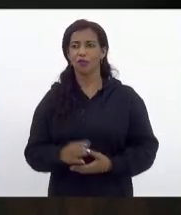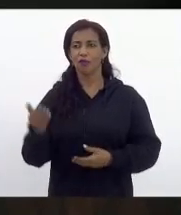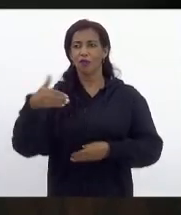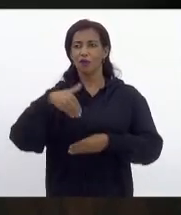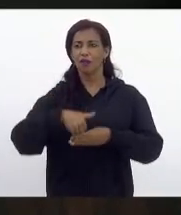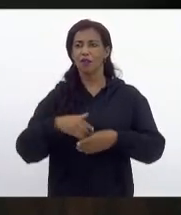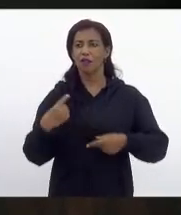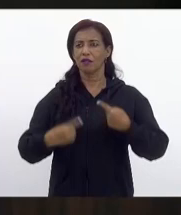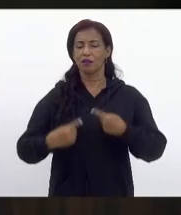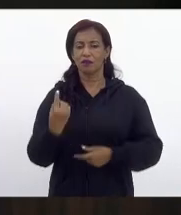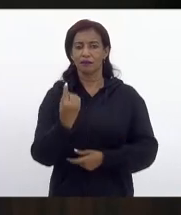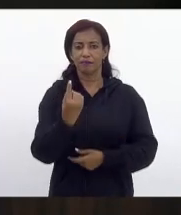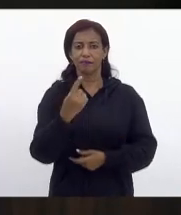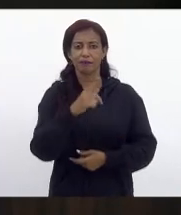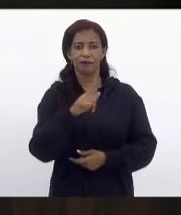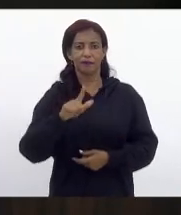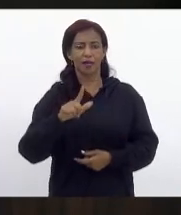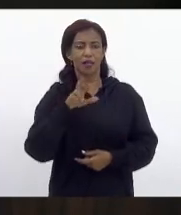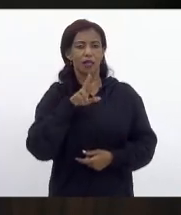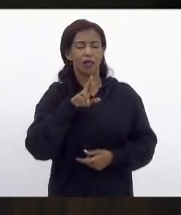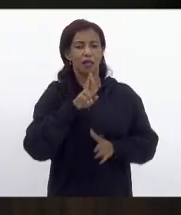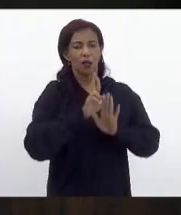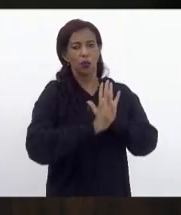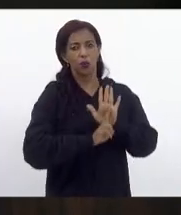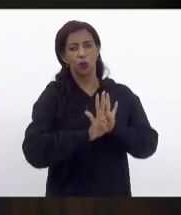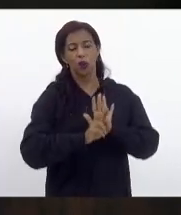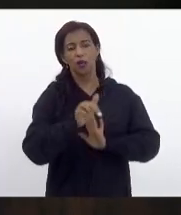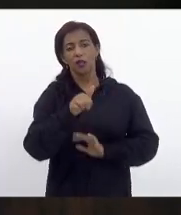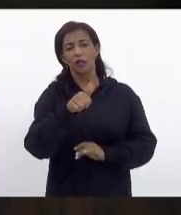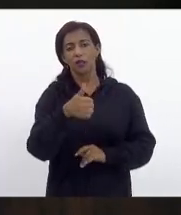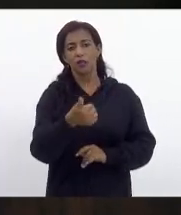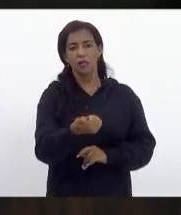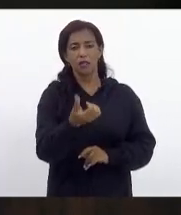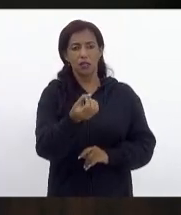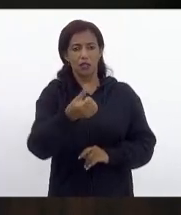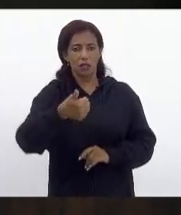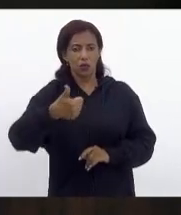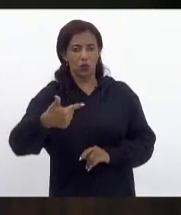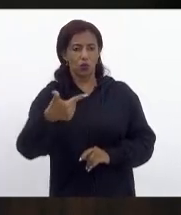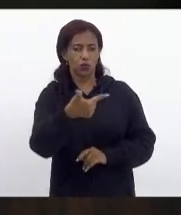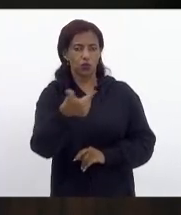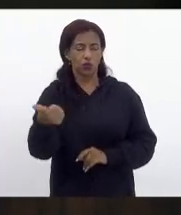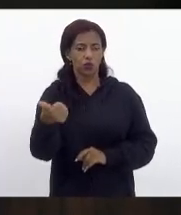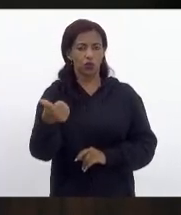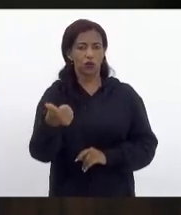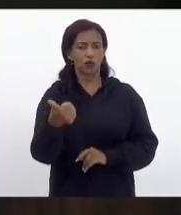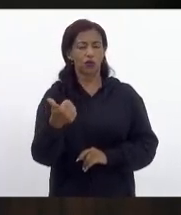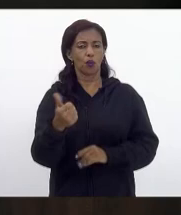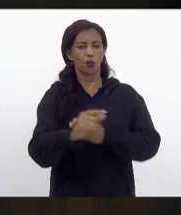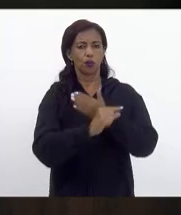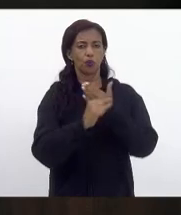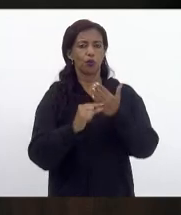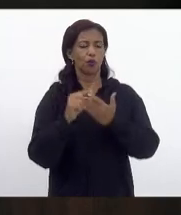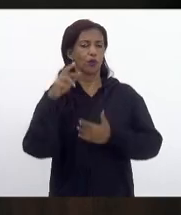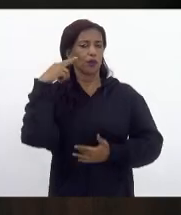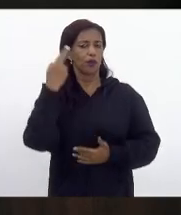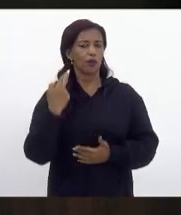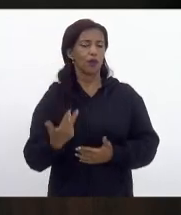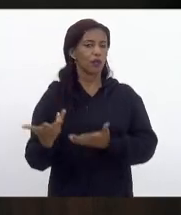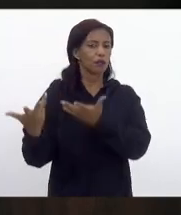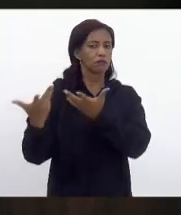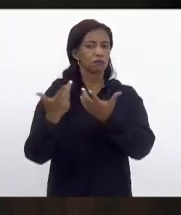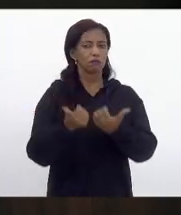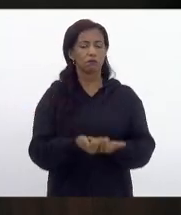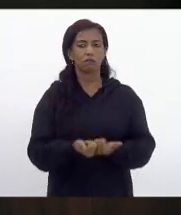votação e discussão única, projeto de resolução 612 de 21, de autoria da deputada Renata Souza, que concede